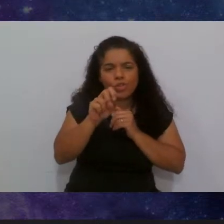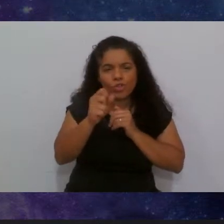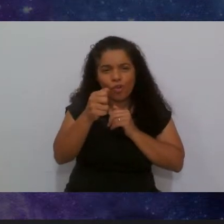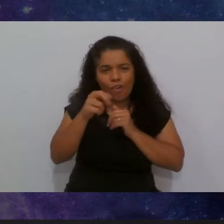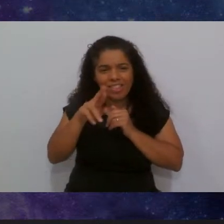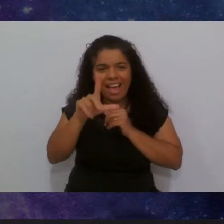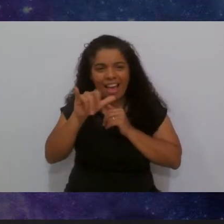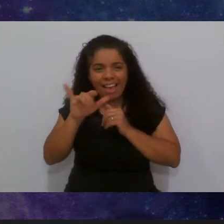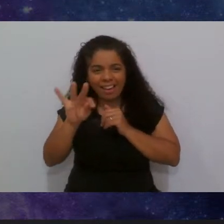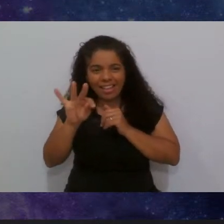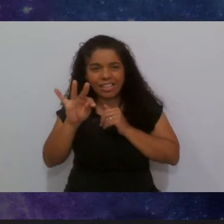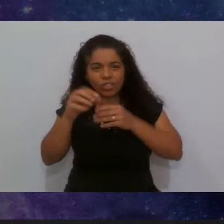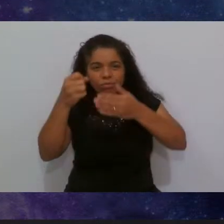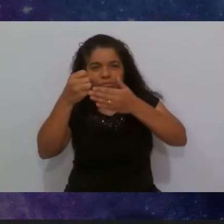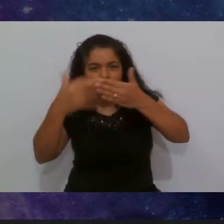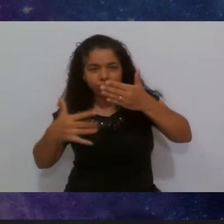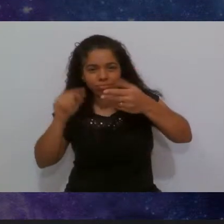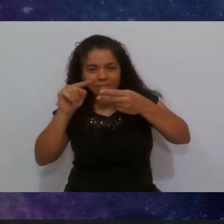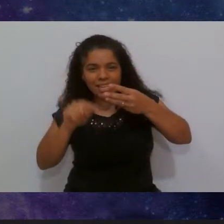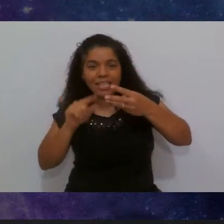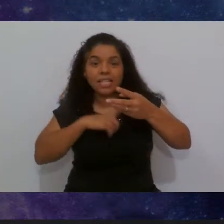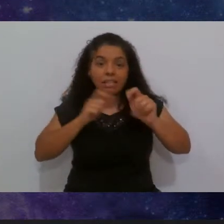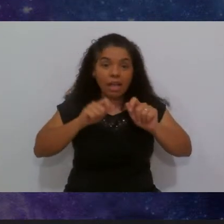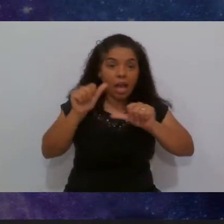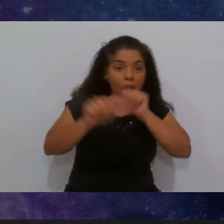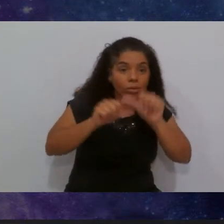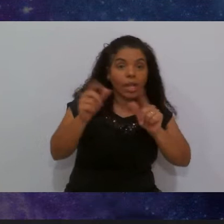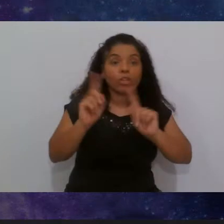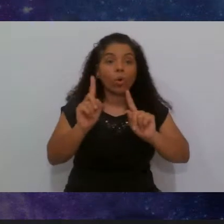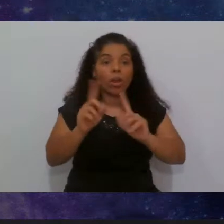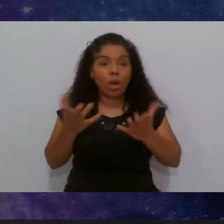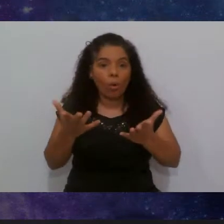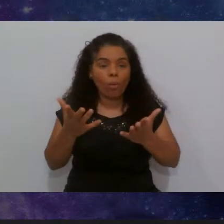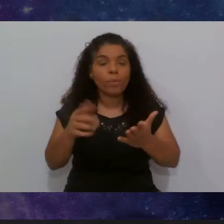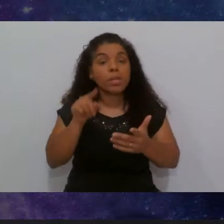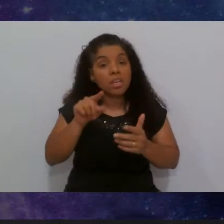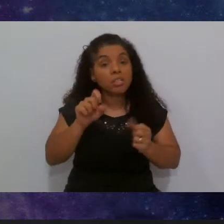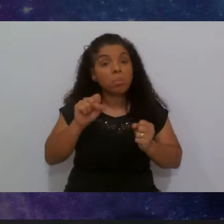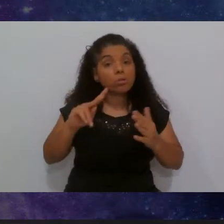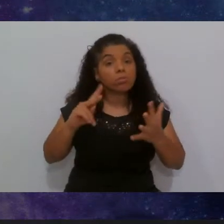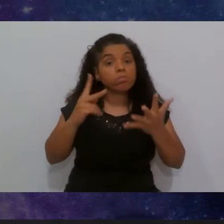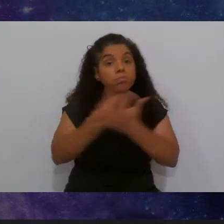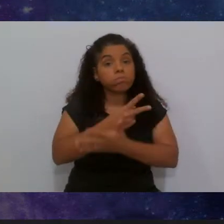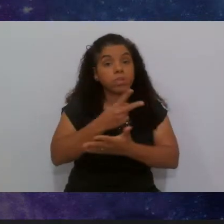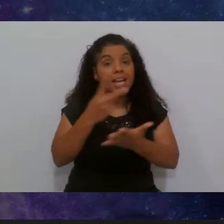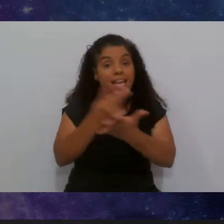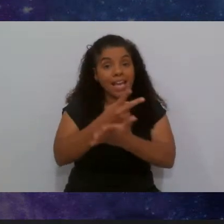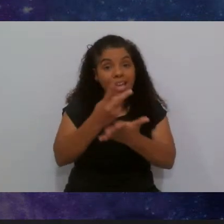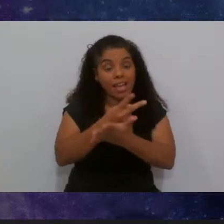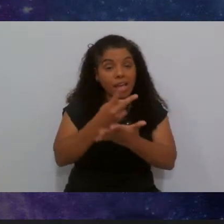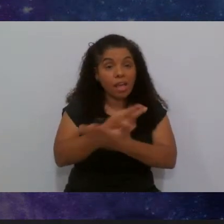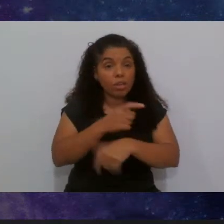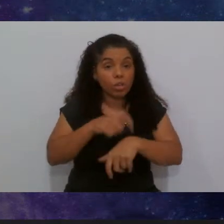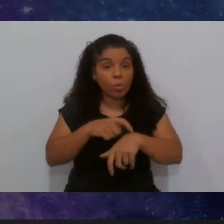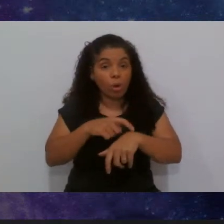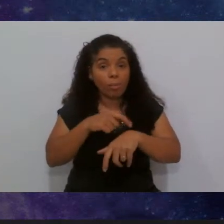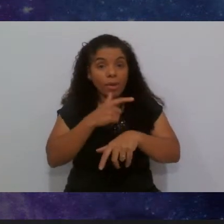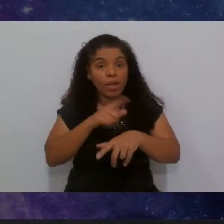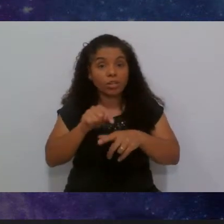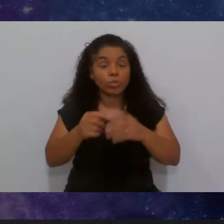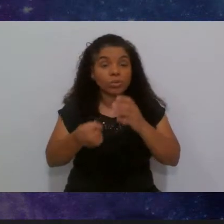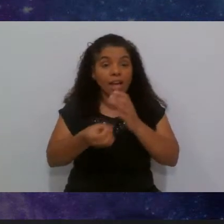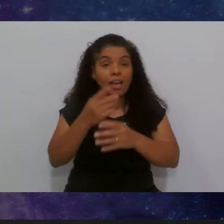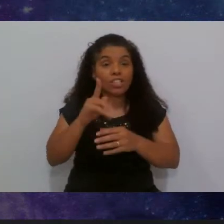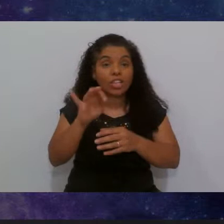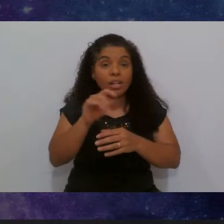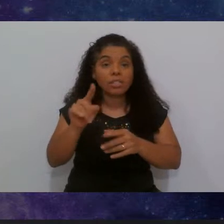pode ser alterada ou não isso pode ocorrer ocorrer erros no momento da geração